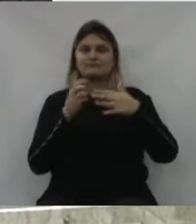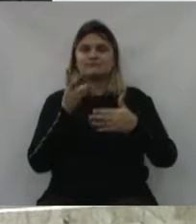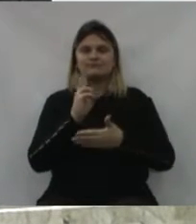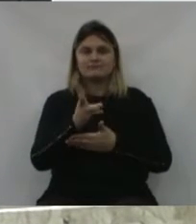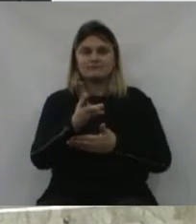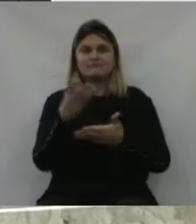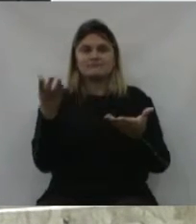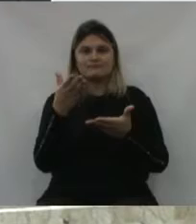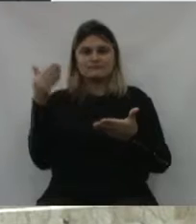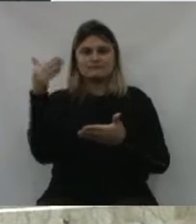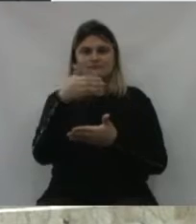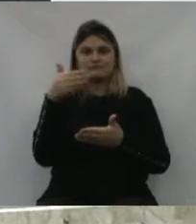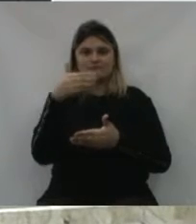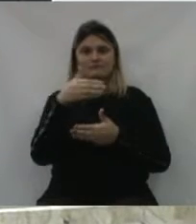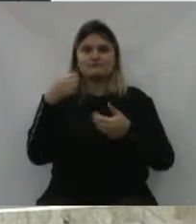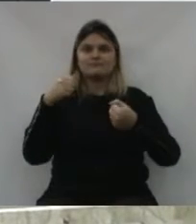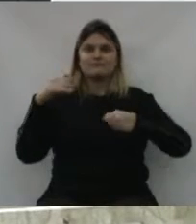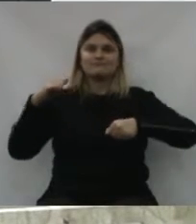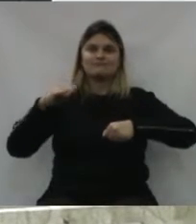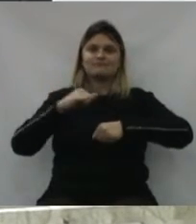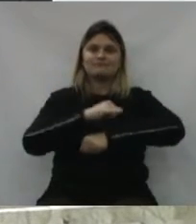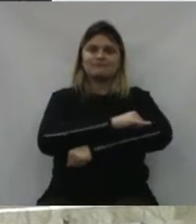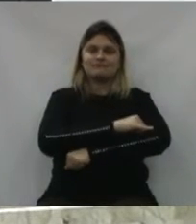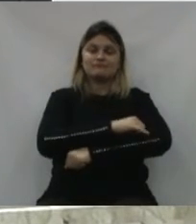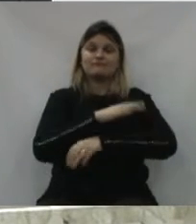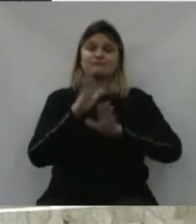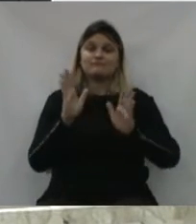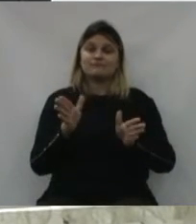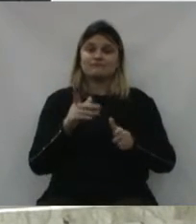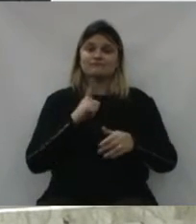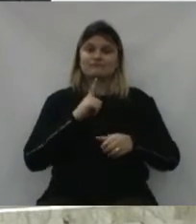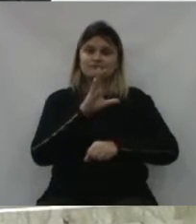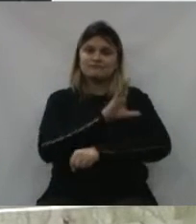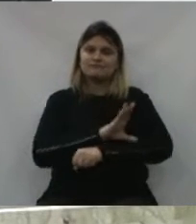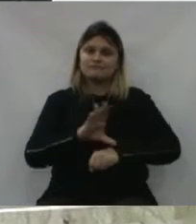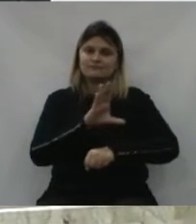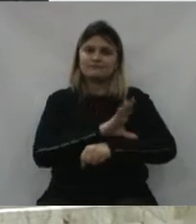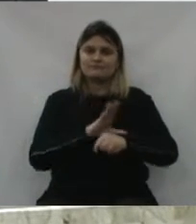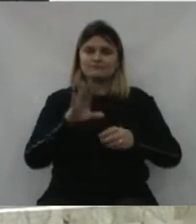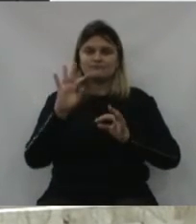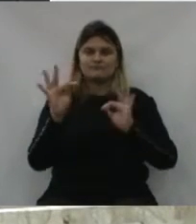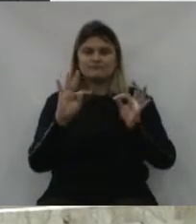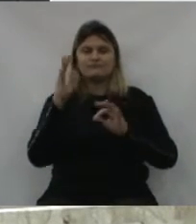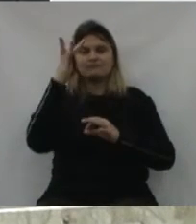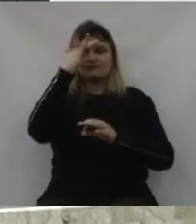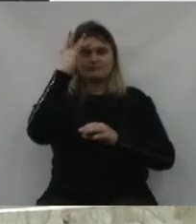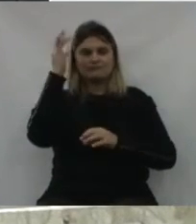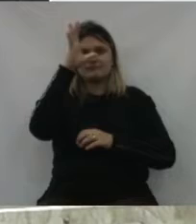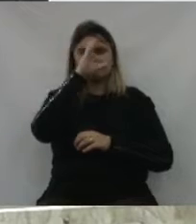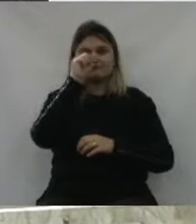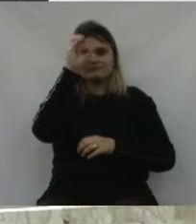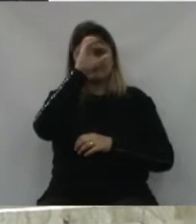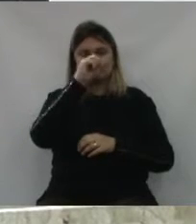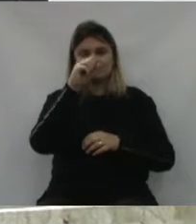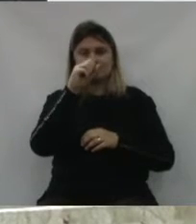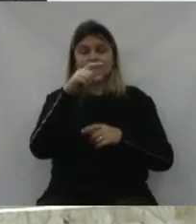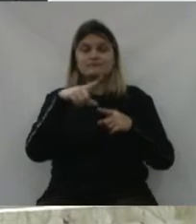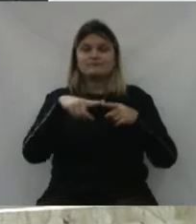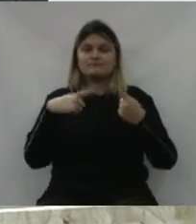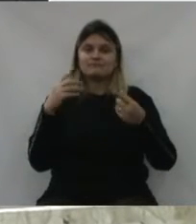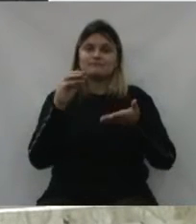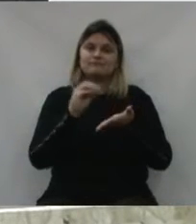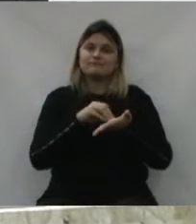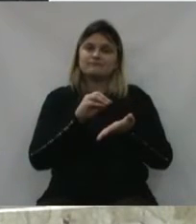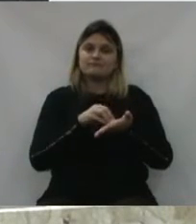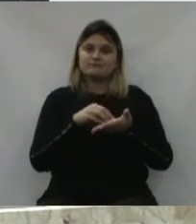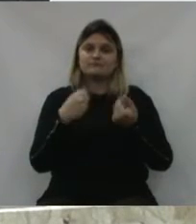empresário quer estar sempre na sua empresa, questão do aeroporto. Então, precisamos, hoje nós temos cursos técnicos, pessoas se habilitando,